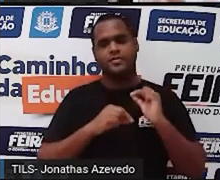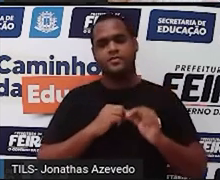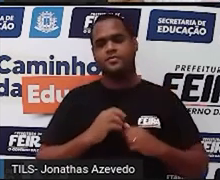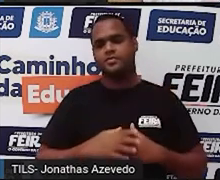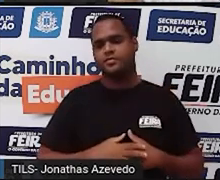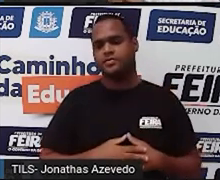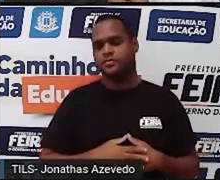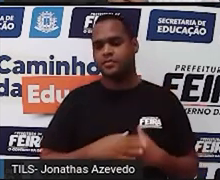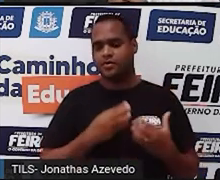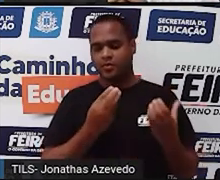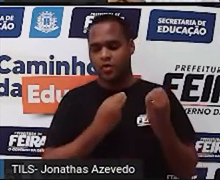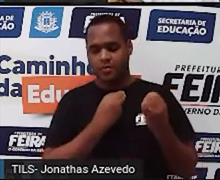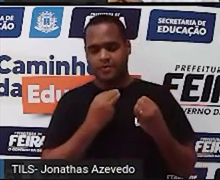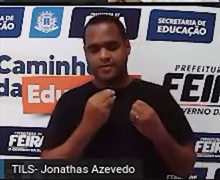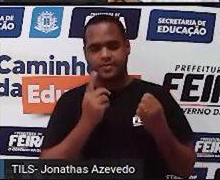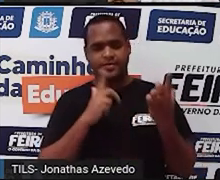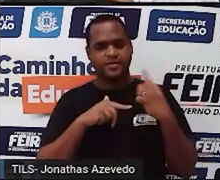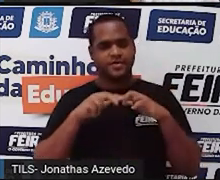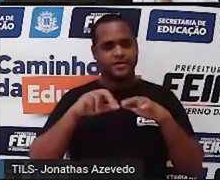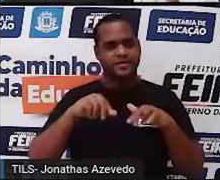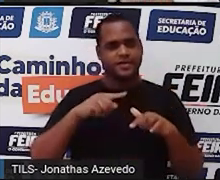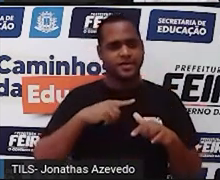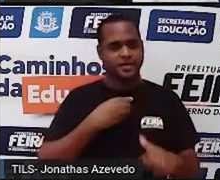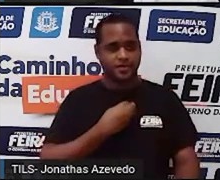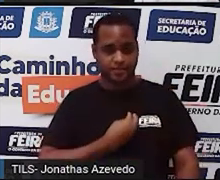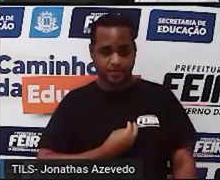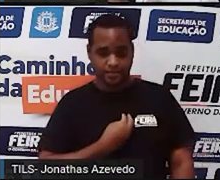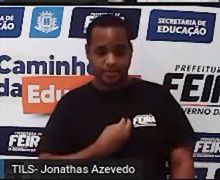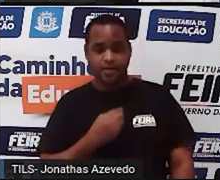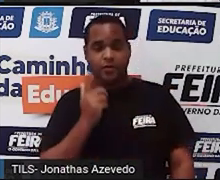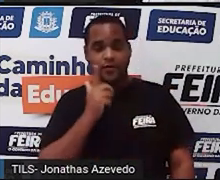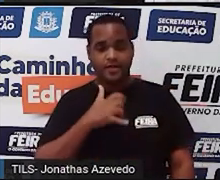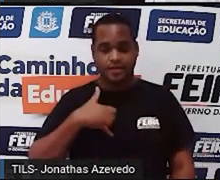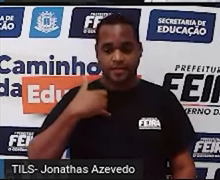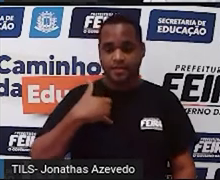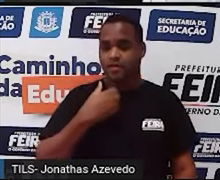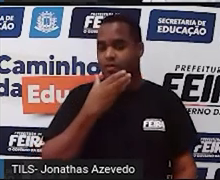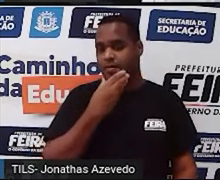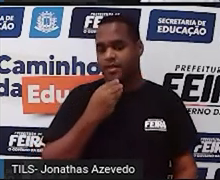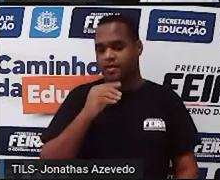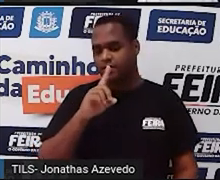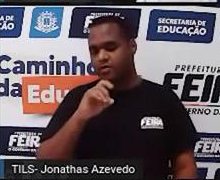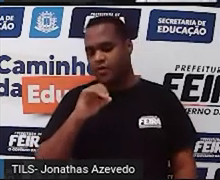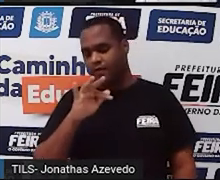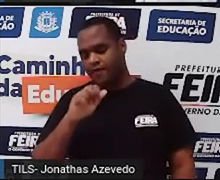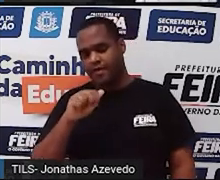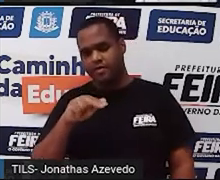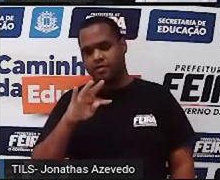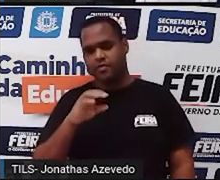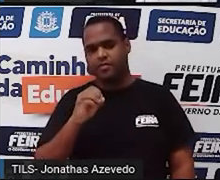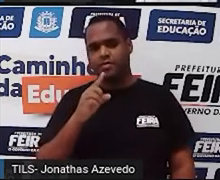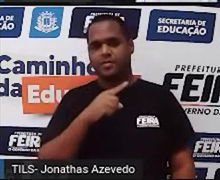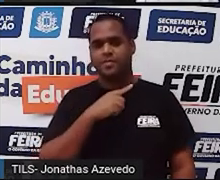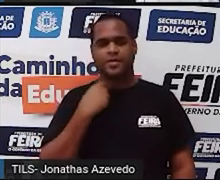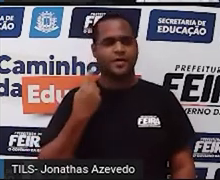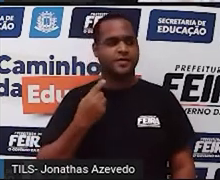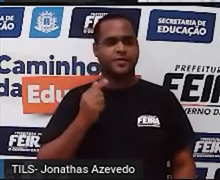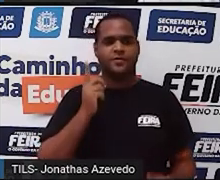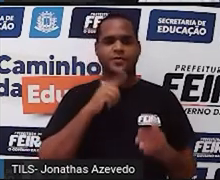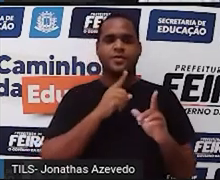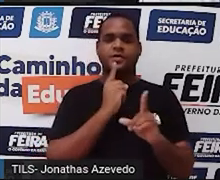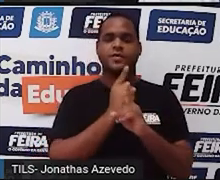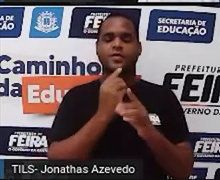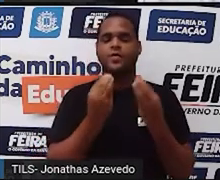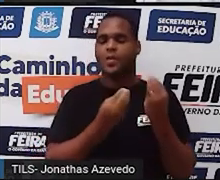como é que a gente consegue achar a idade que Diofanto morreu. tá bom? Ou